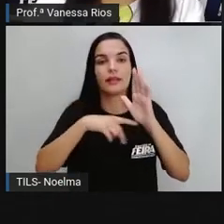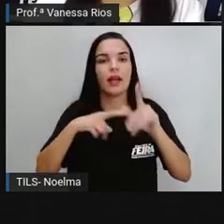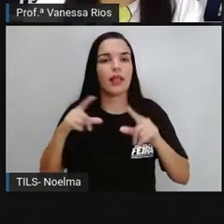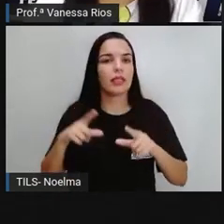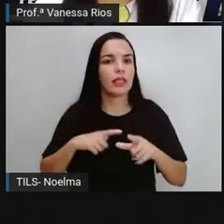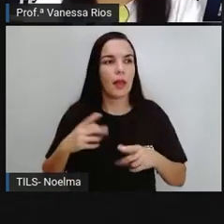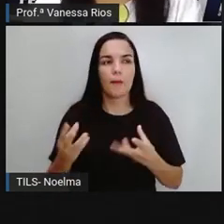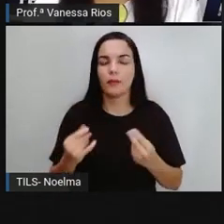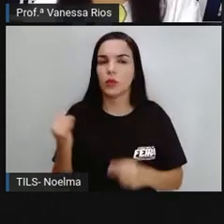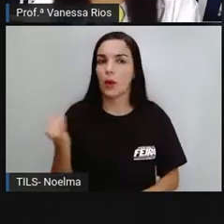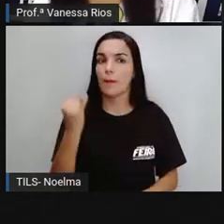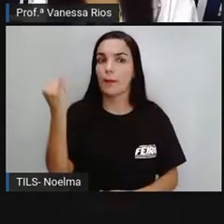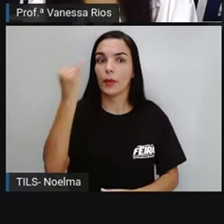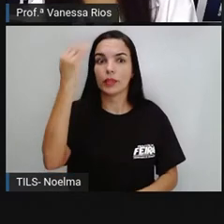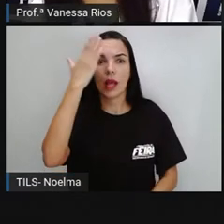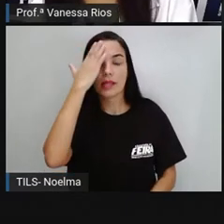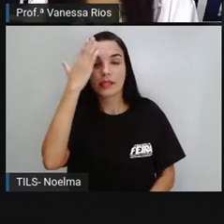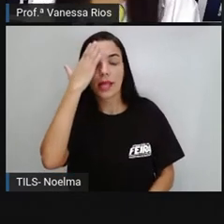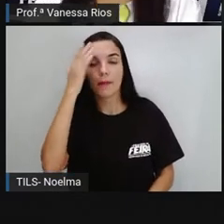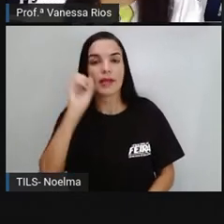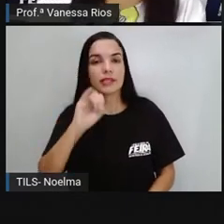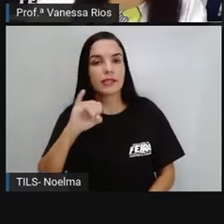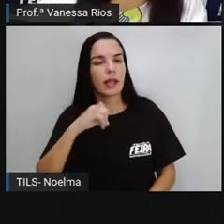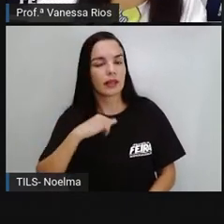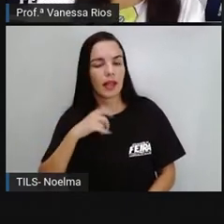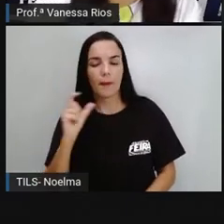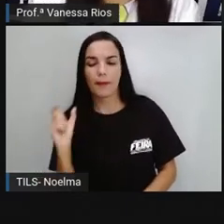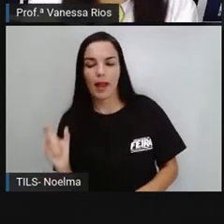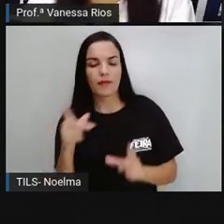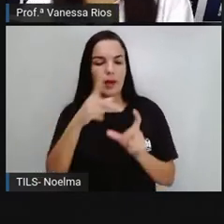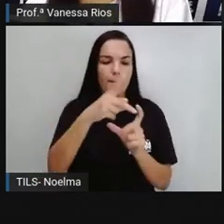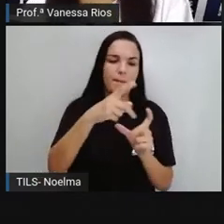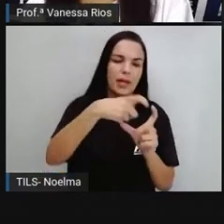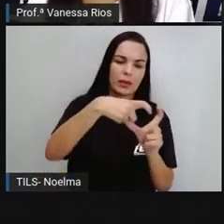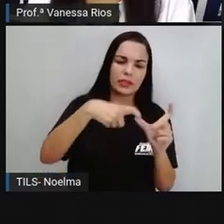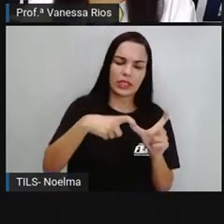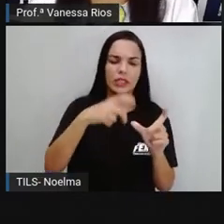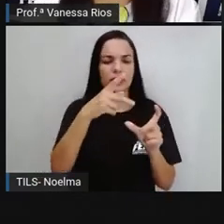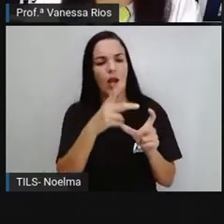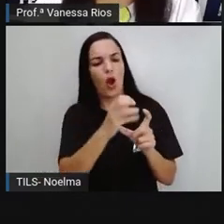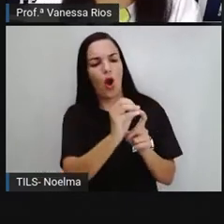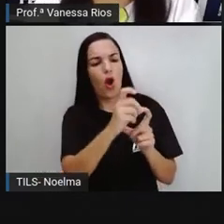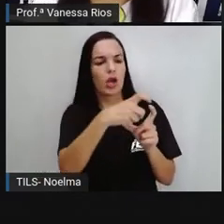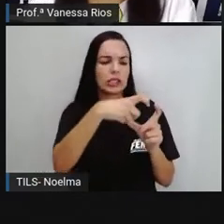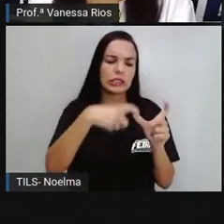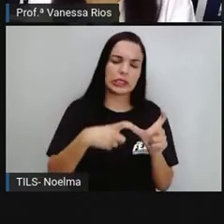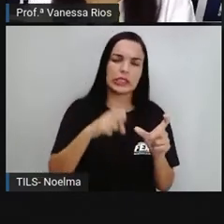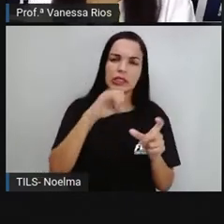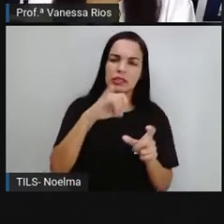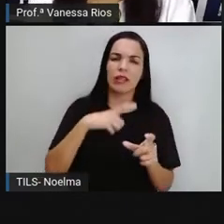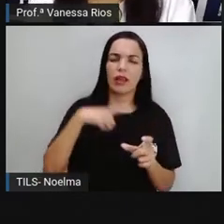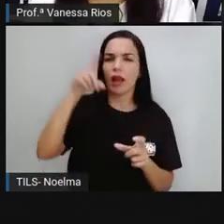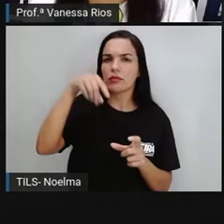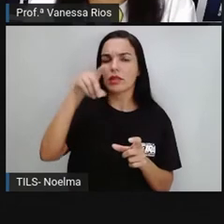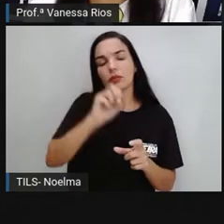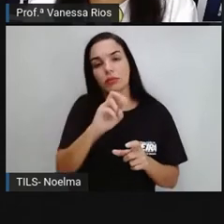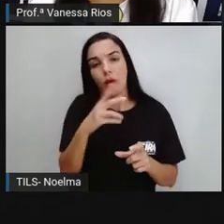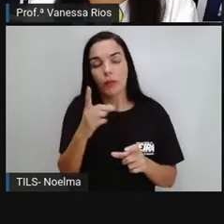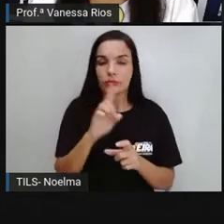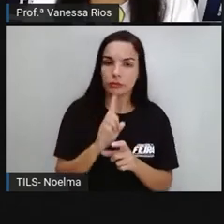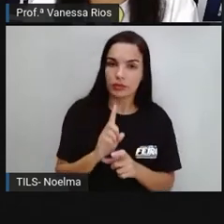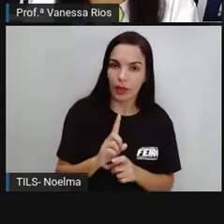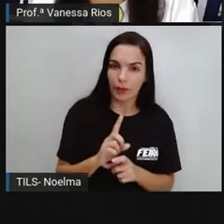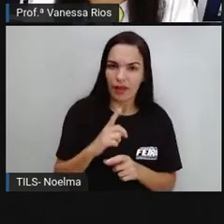importantes pra sabermos se uma palavra é pro-paroxítona, é oxítona, se recebe acento, se não recebe acento.